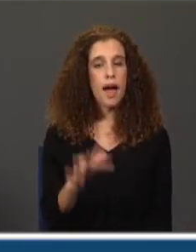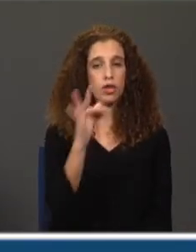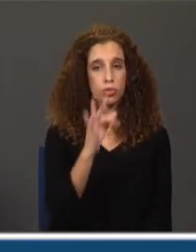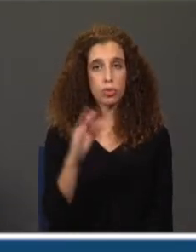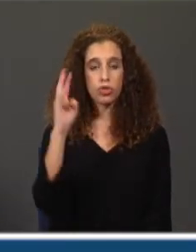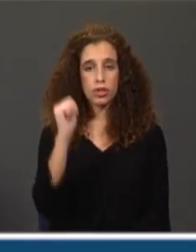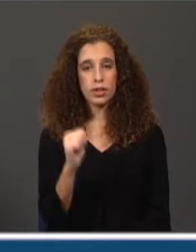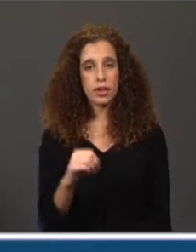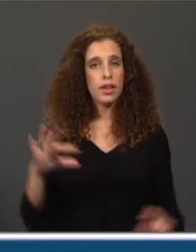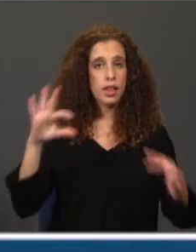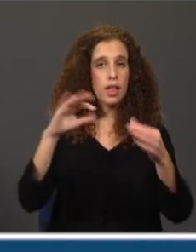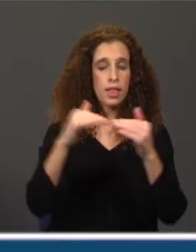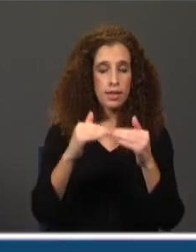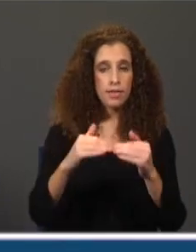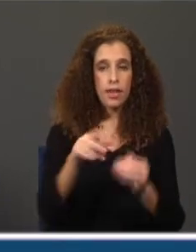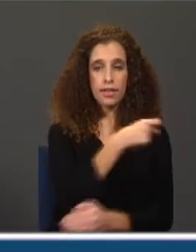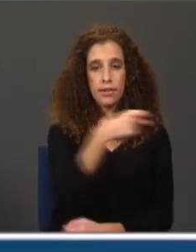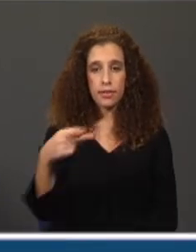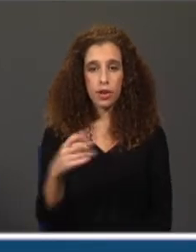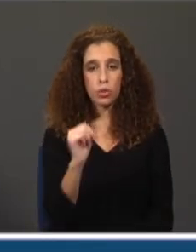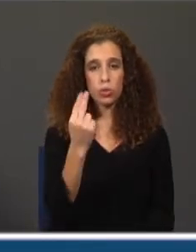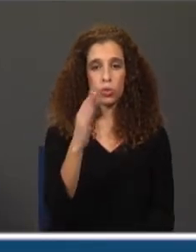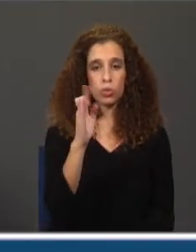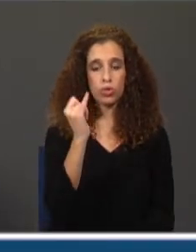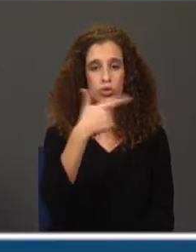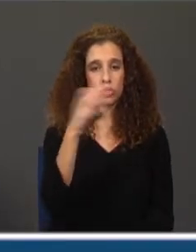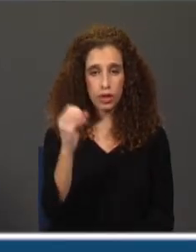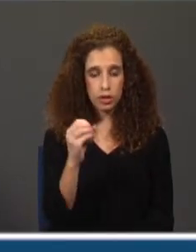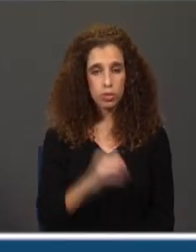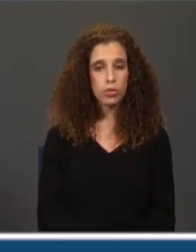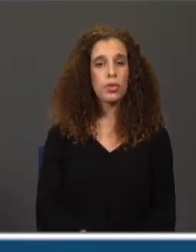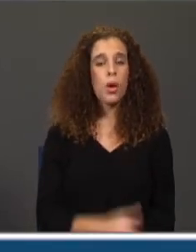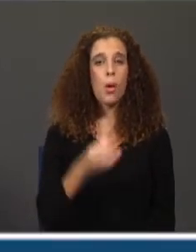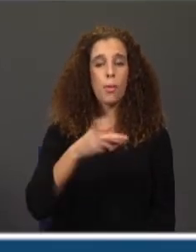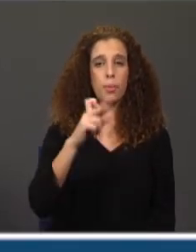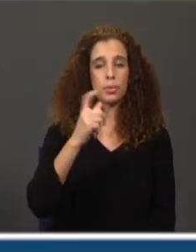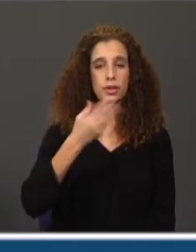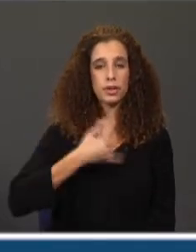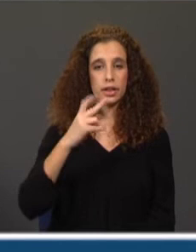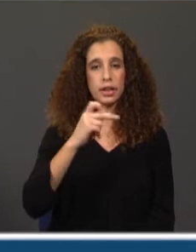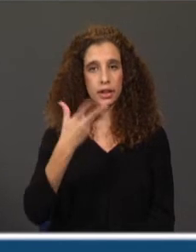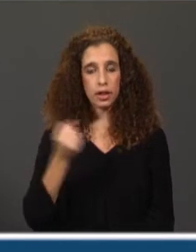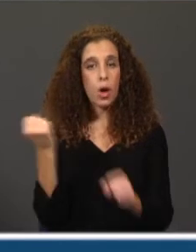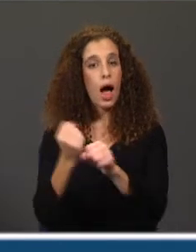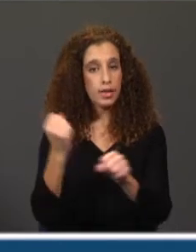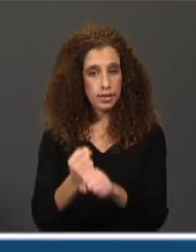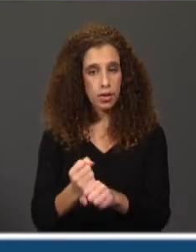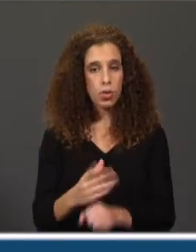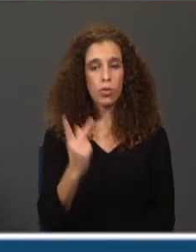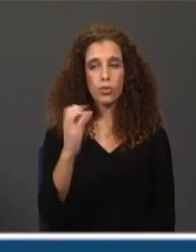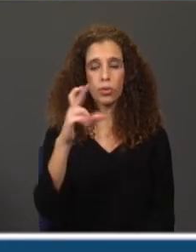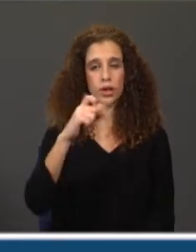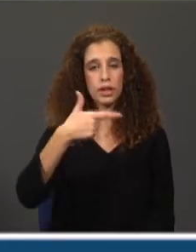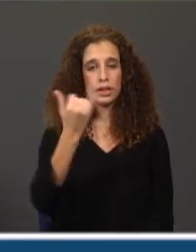ao nível da frase, o sujeito que desempenha ou sofre a ação, o predicado, a ação propriamente dita, o